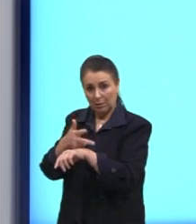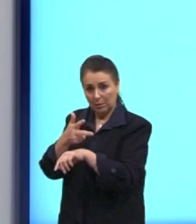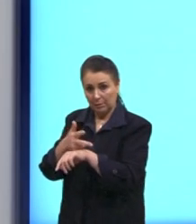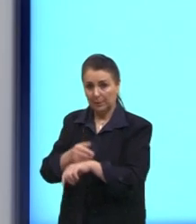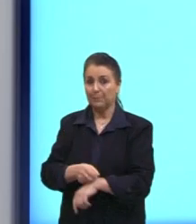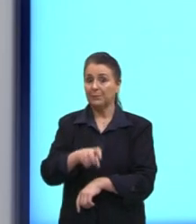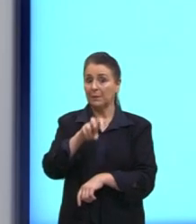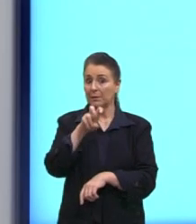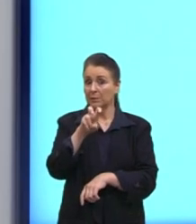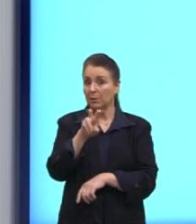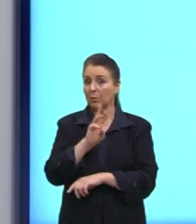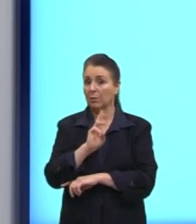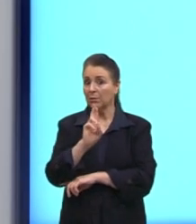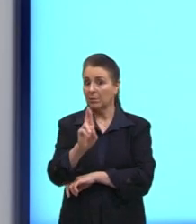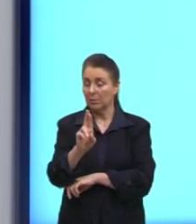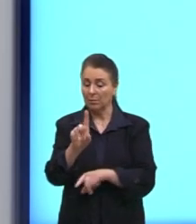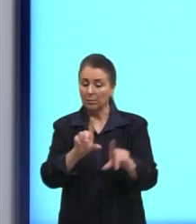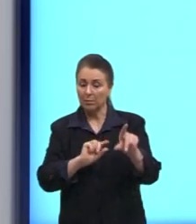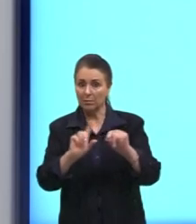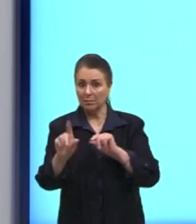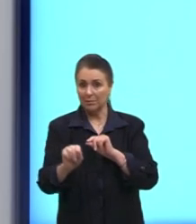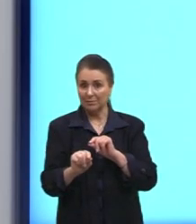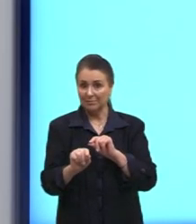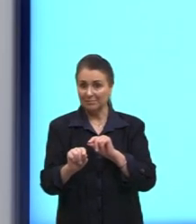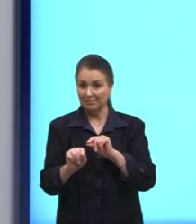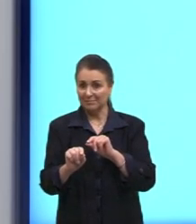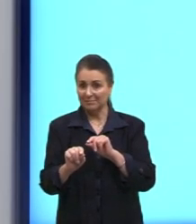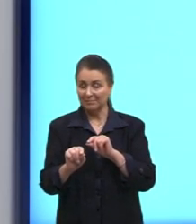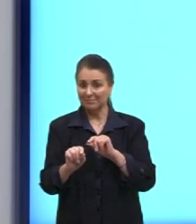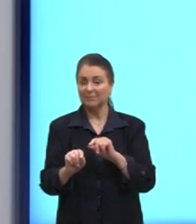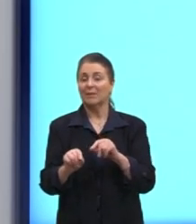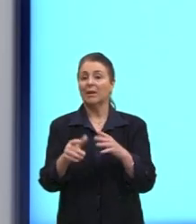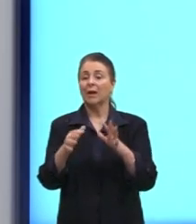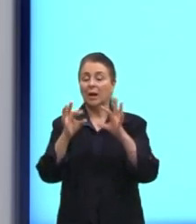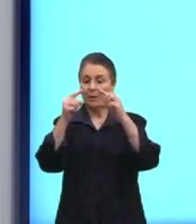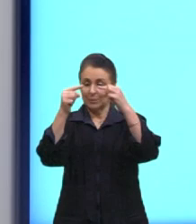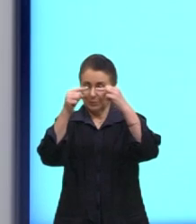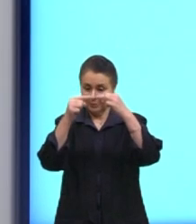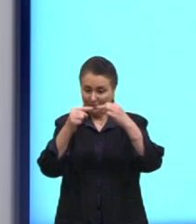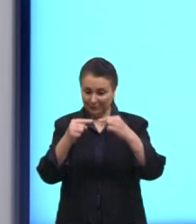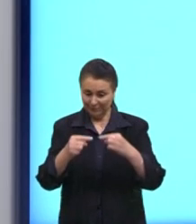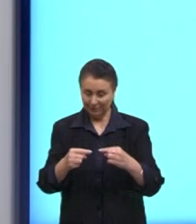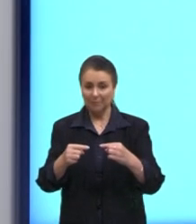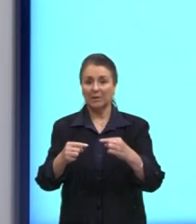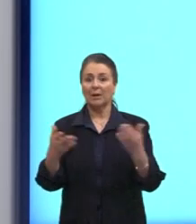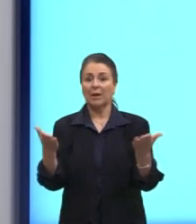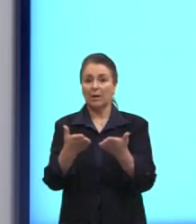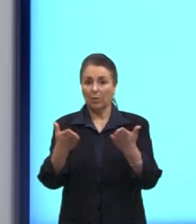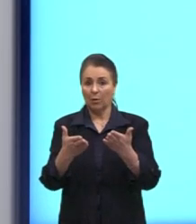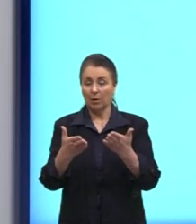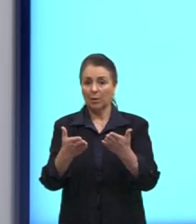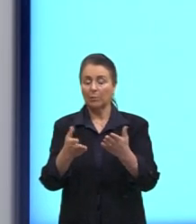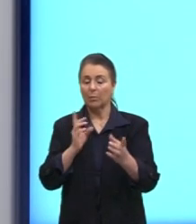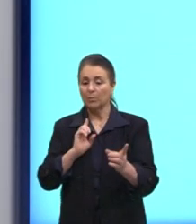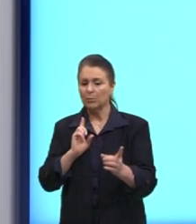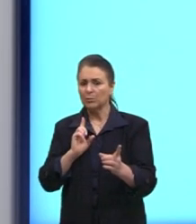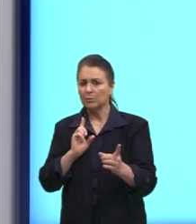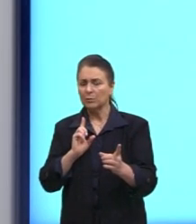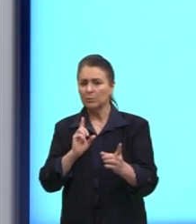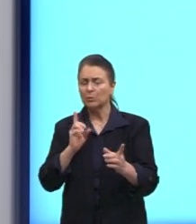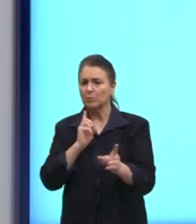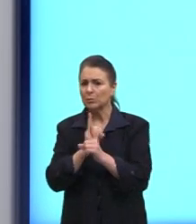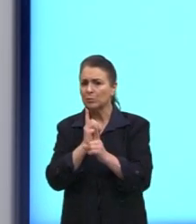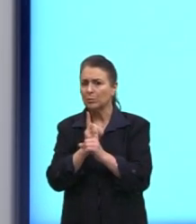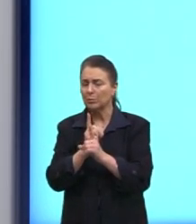alternativas trazem, então, essas cinco relações, né, ordenadamente. Então, nós vamos determinar qual foi a